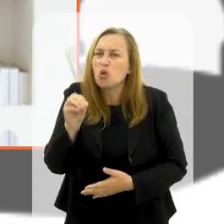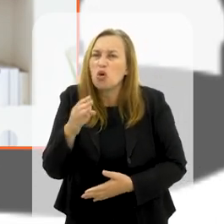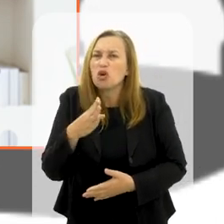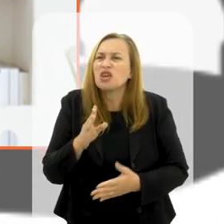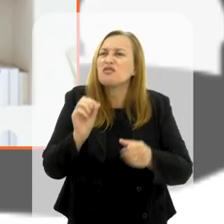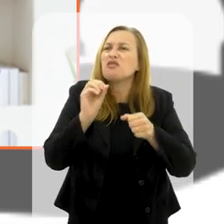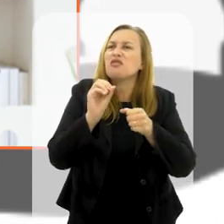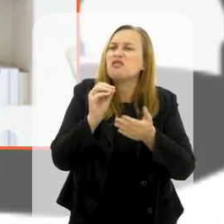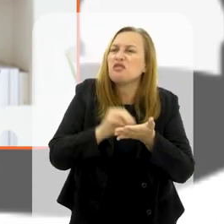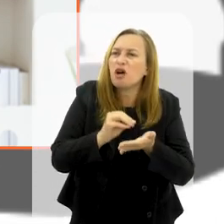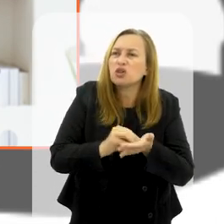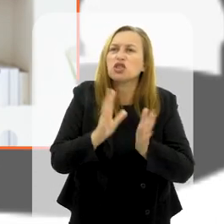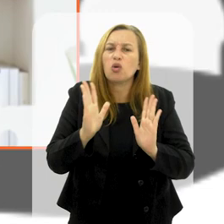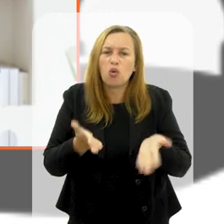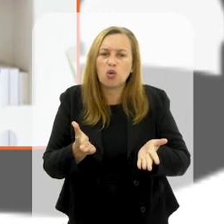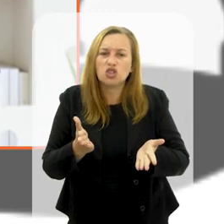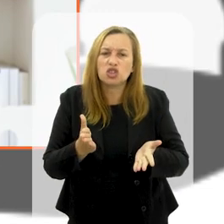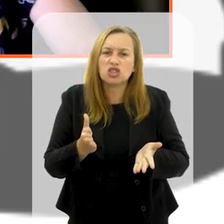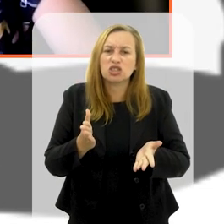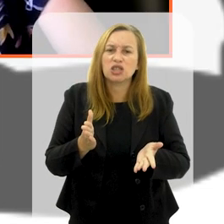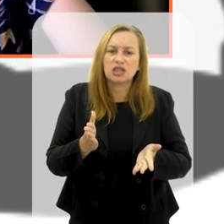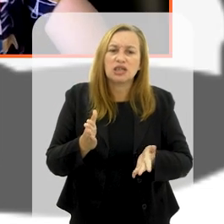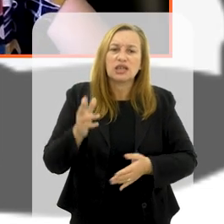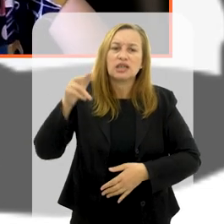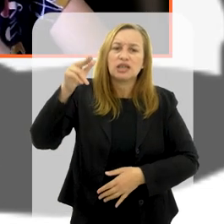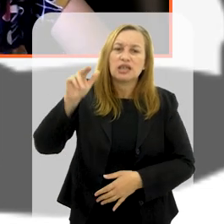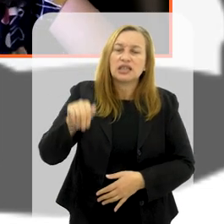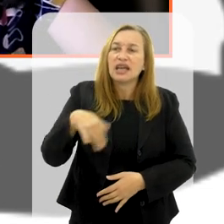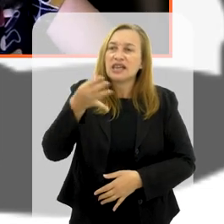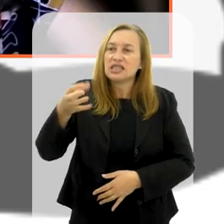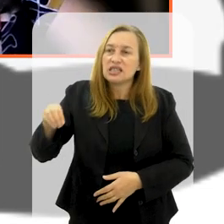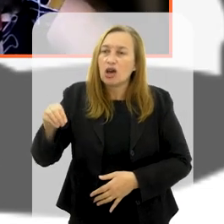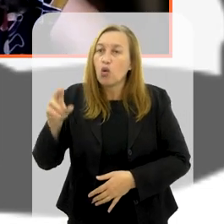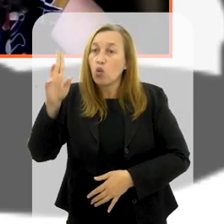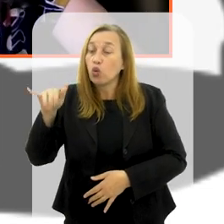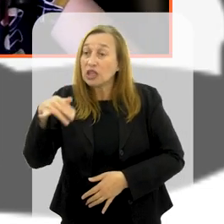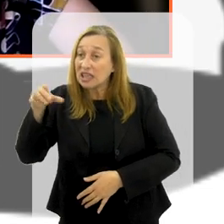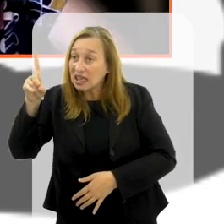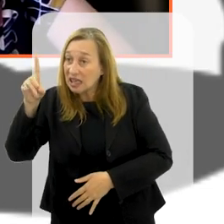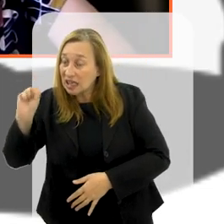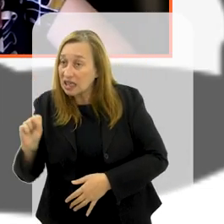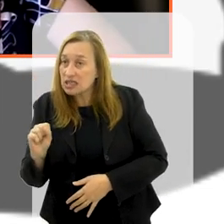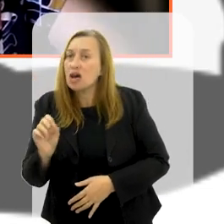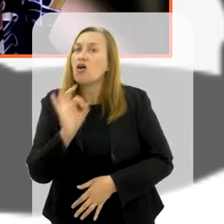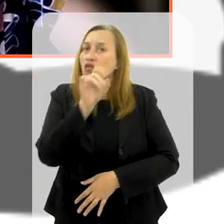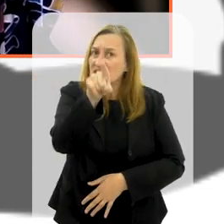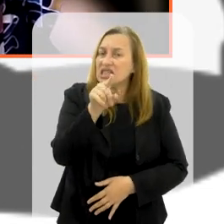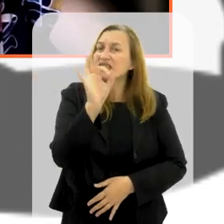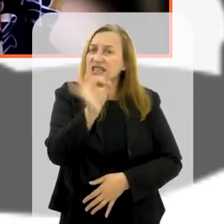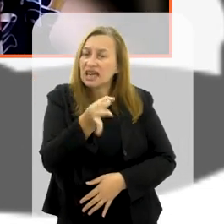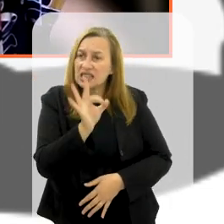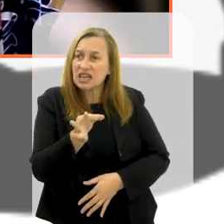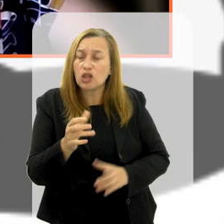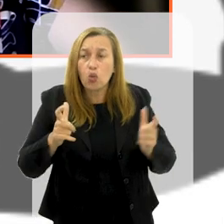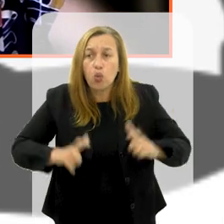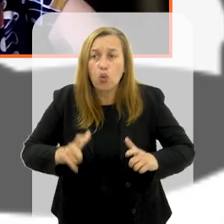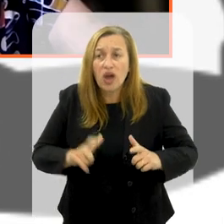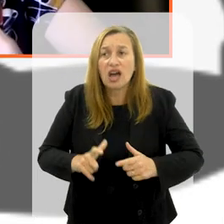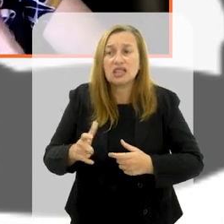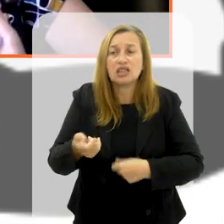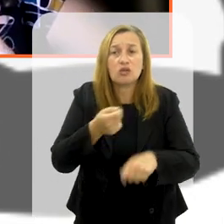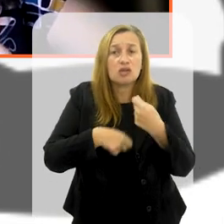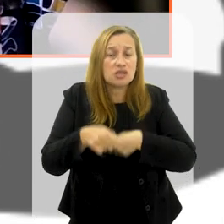nas Nações Unidas hoje? Você está certa de dizer que seria algo que falta, que é um espaço de